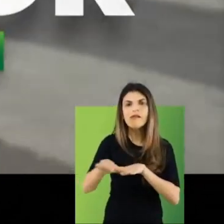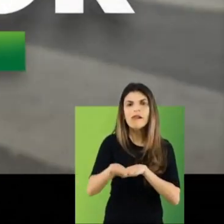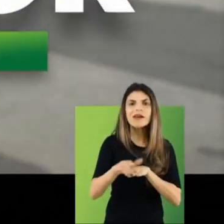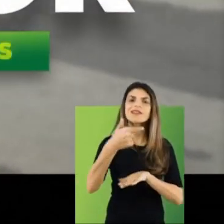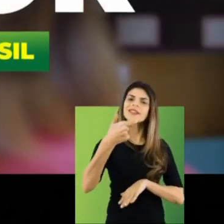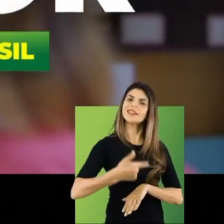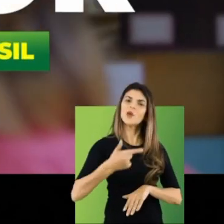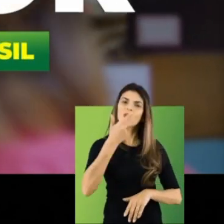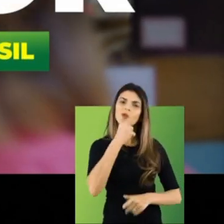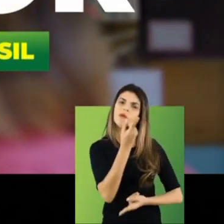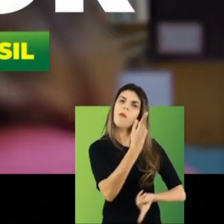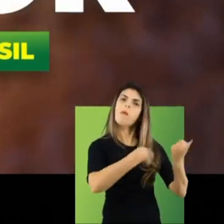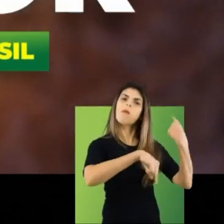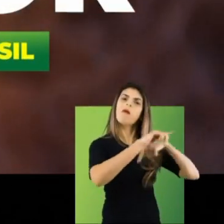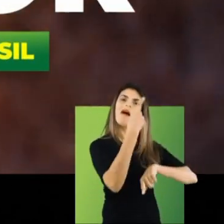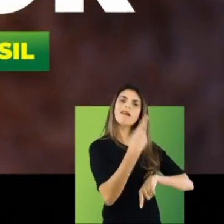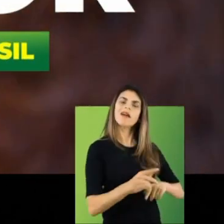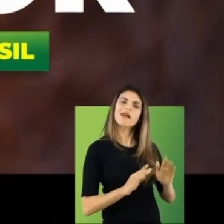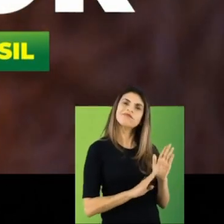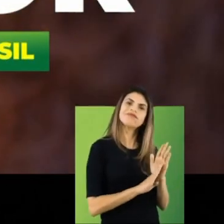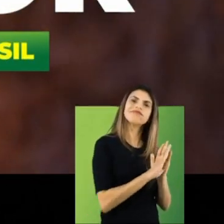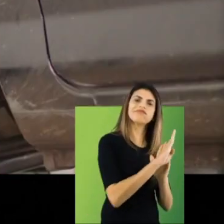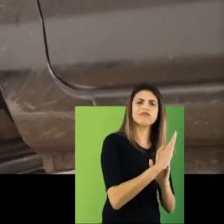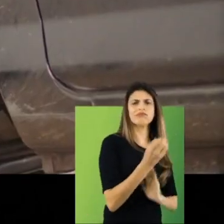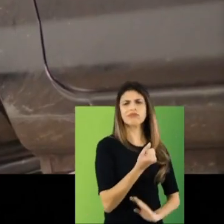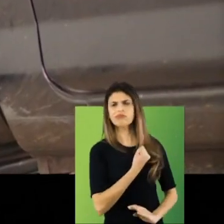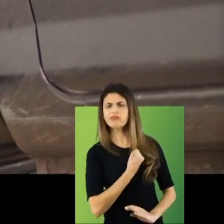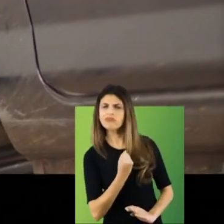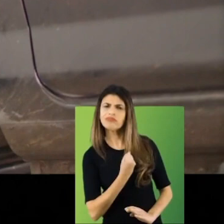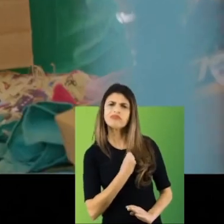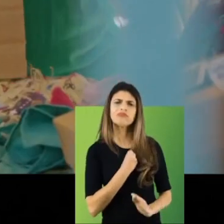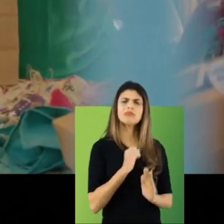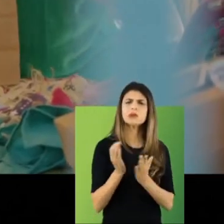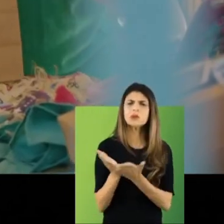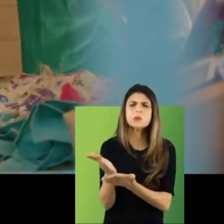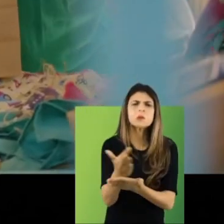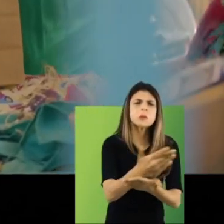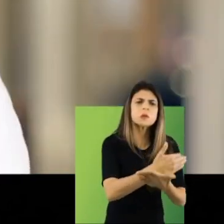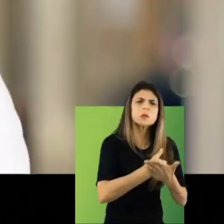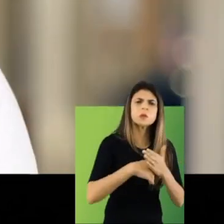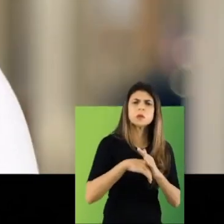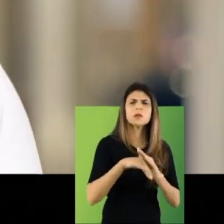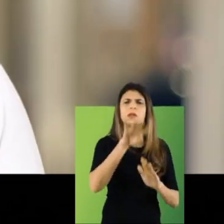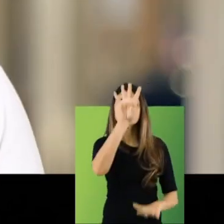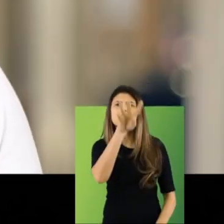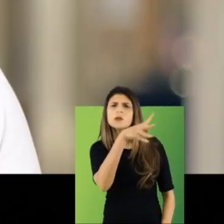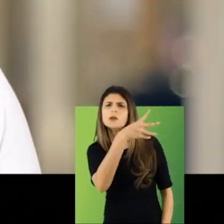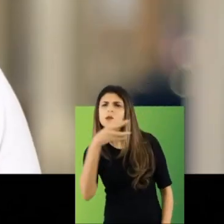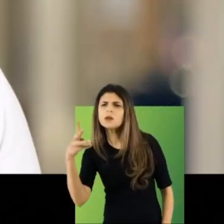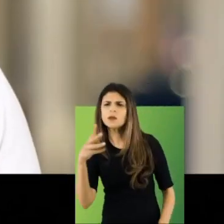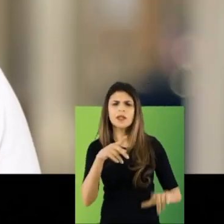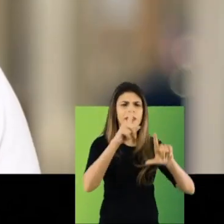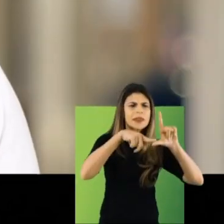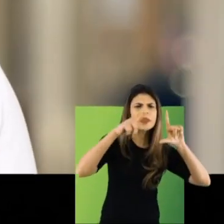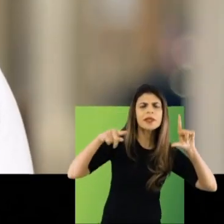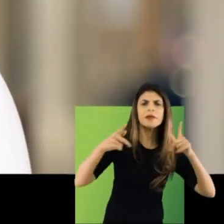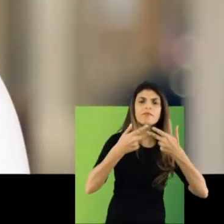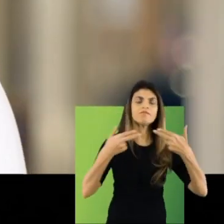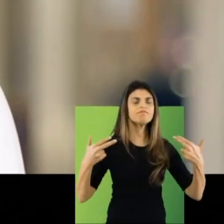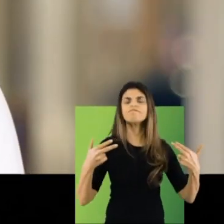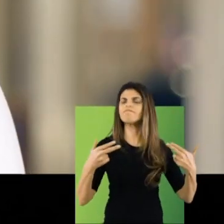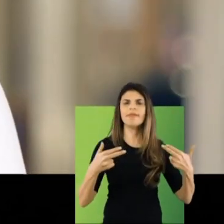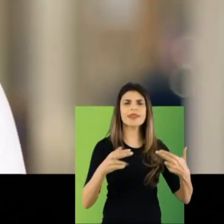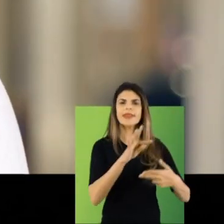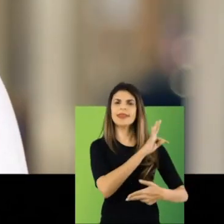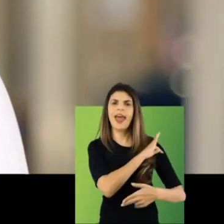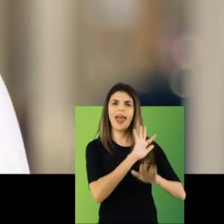segundo maior crescimento do Brasil. Números, dados, índices, tabelas, são coisas muito técnicas. Mas no